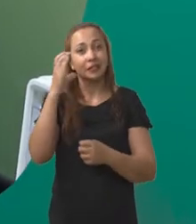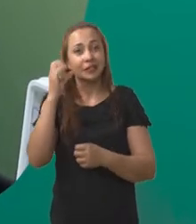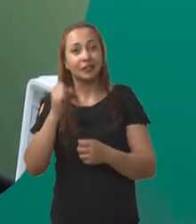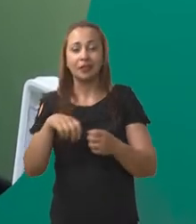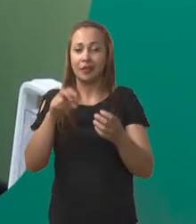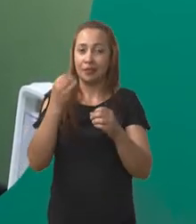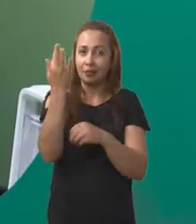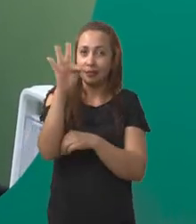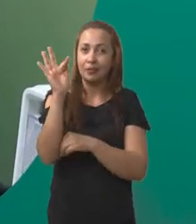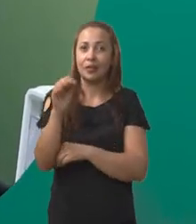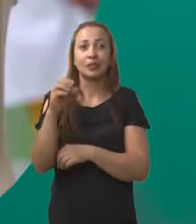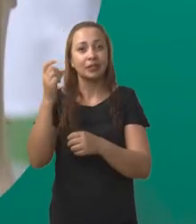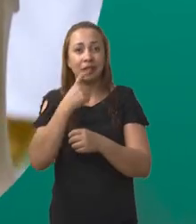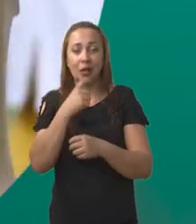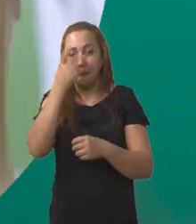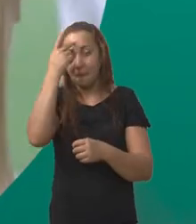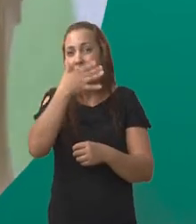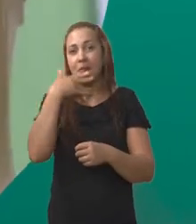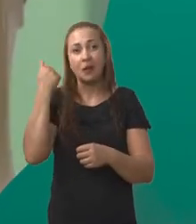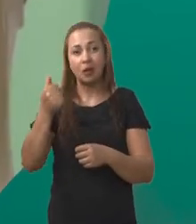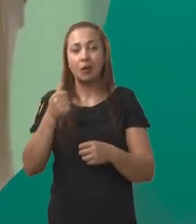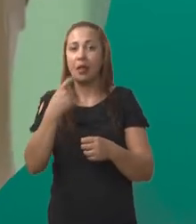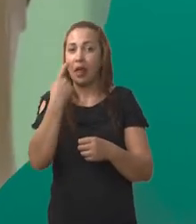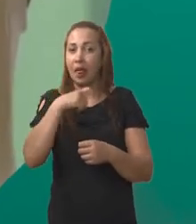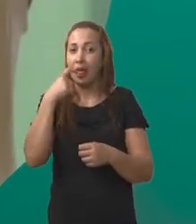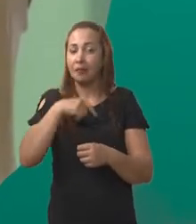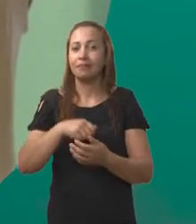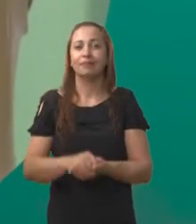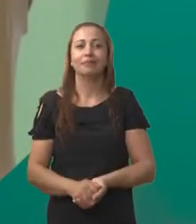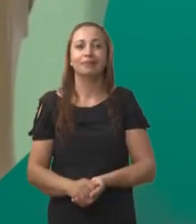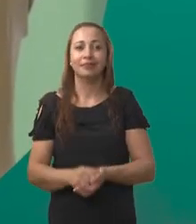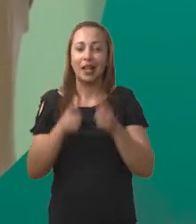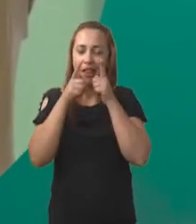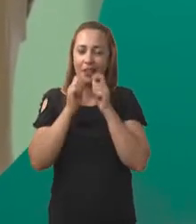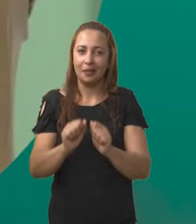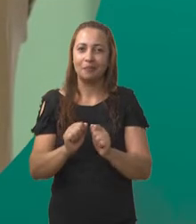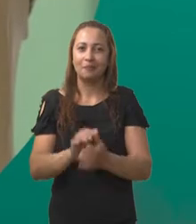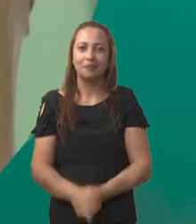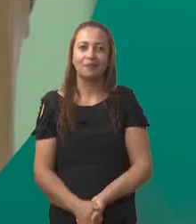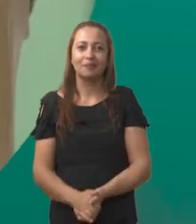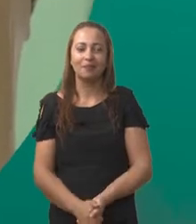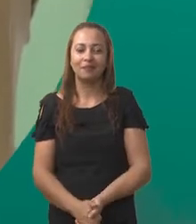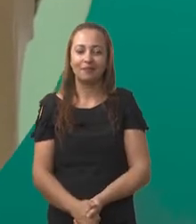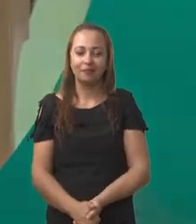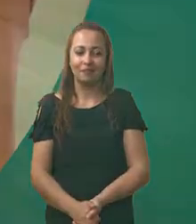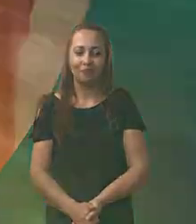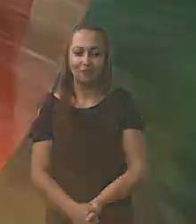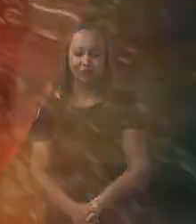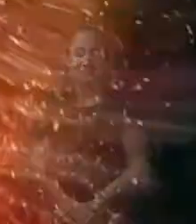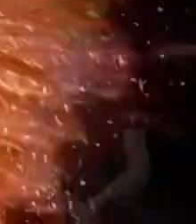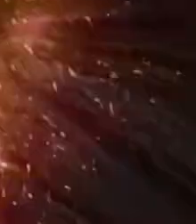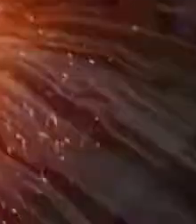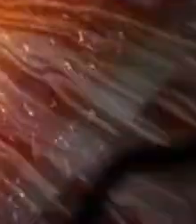cientistas da Universidade Federal de Sergipe criam uma solução simples para a higienização correta da língua.